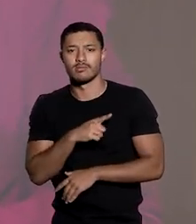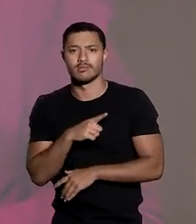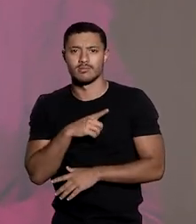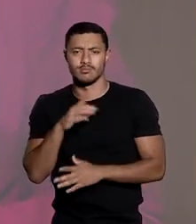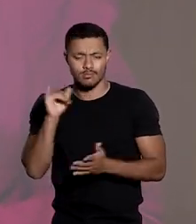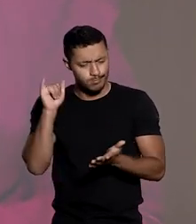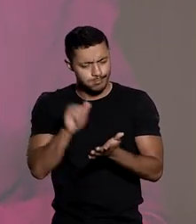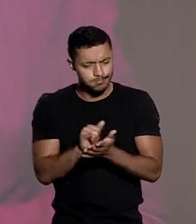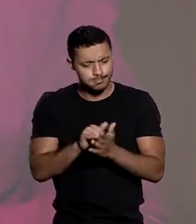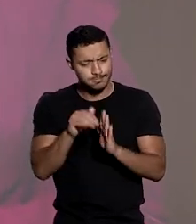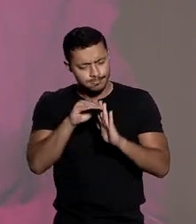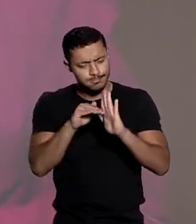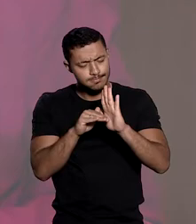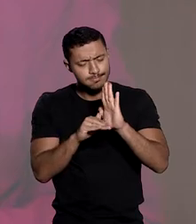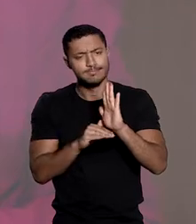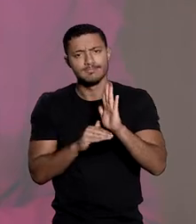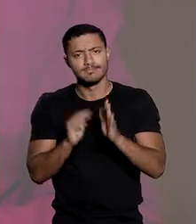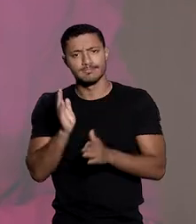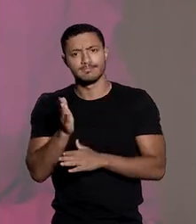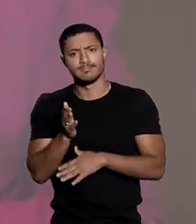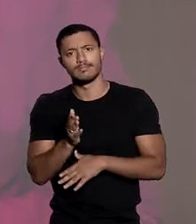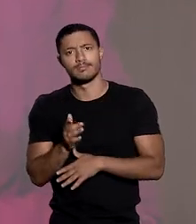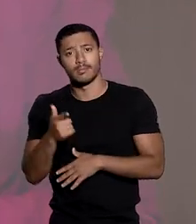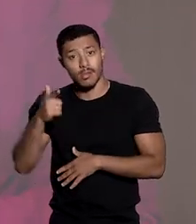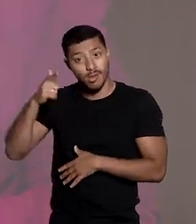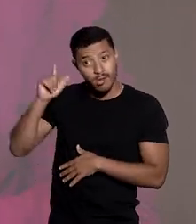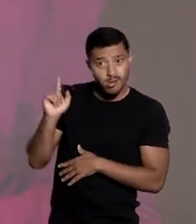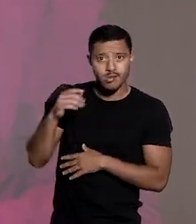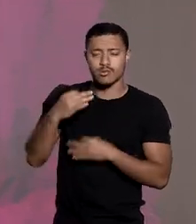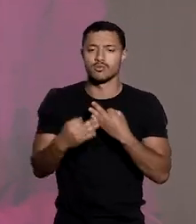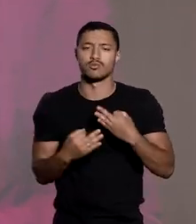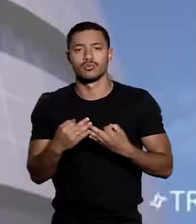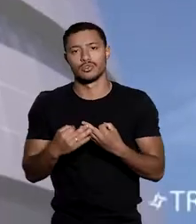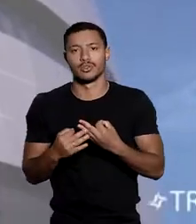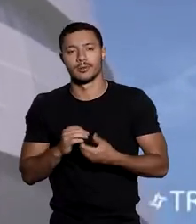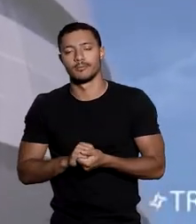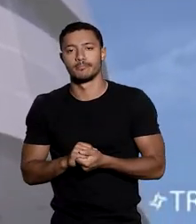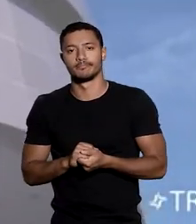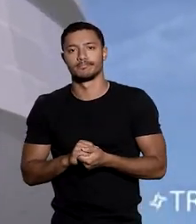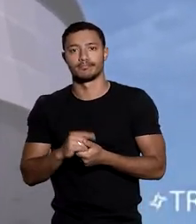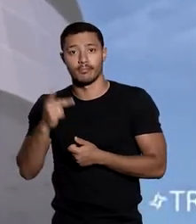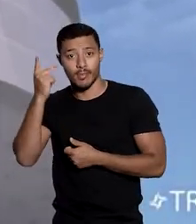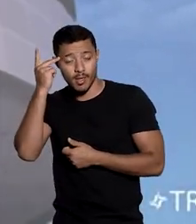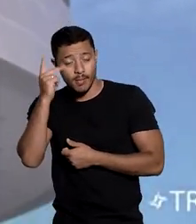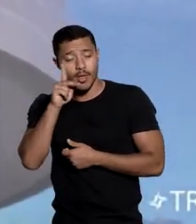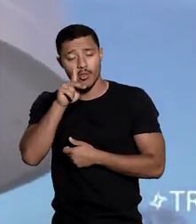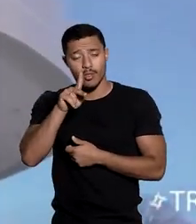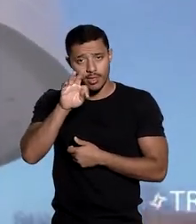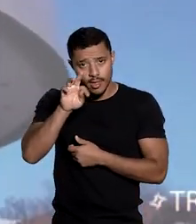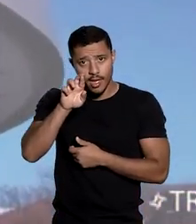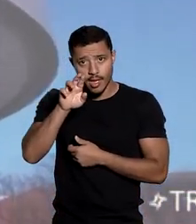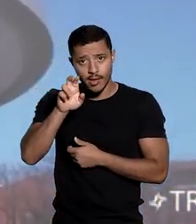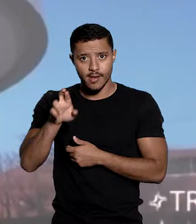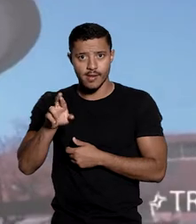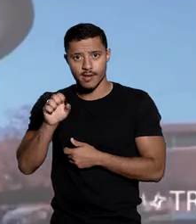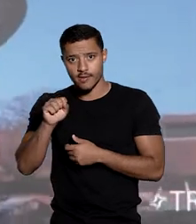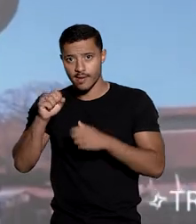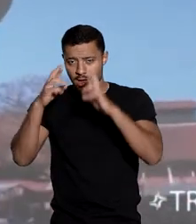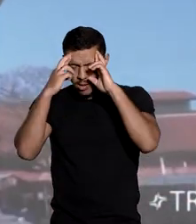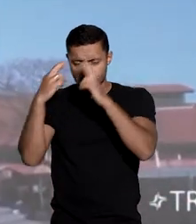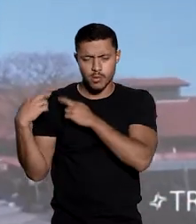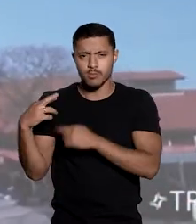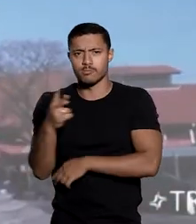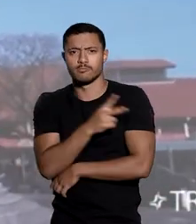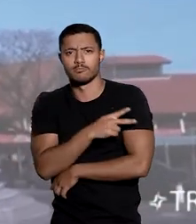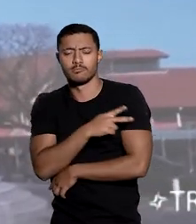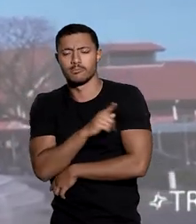cadastral baixada na Receita antes do ajuizamento da ação. Para o TRF4, a responsabilidade dos sócios não